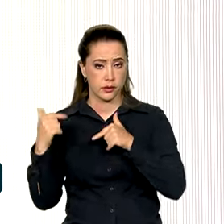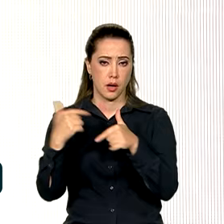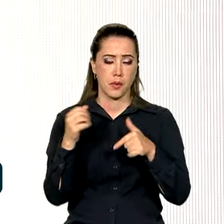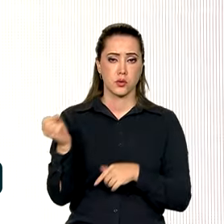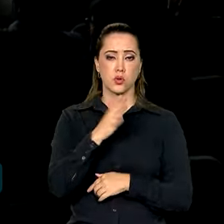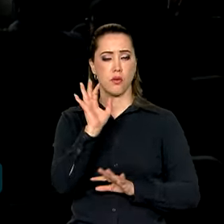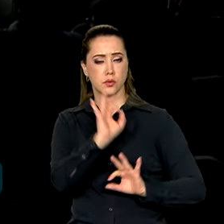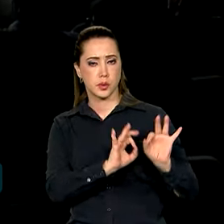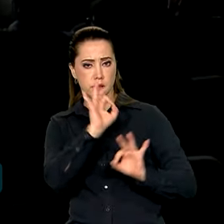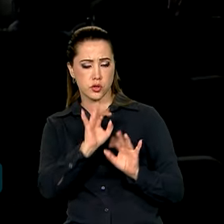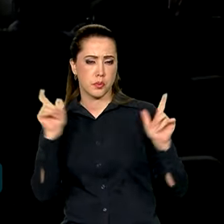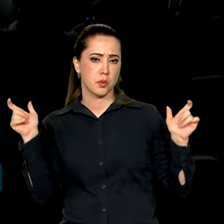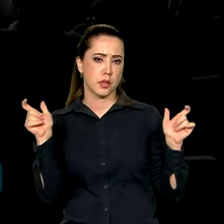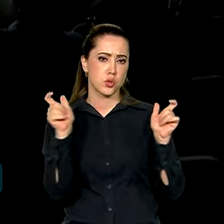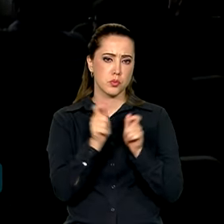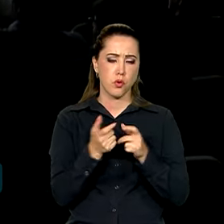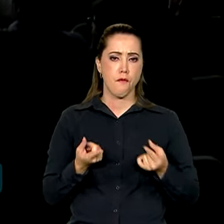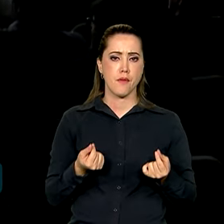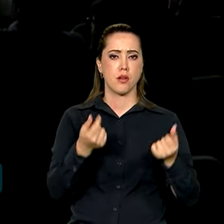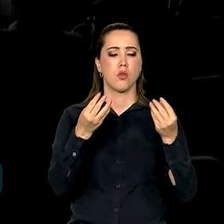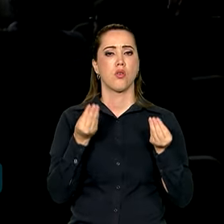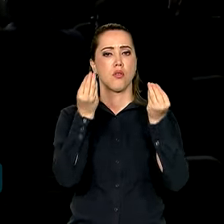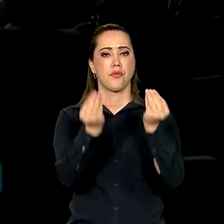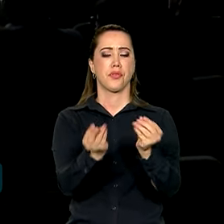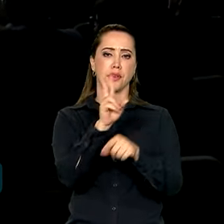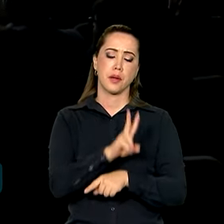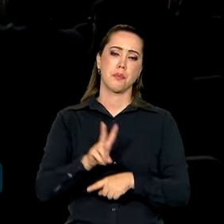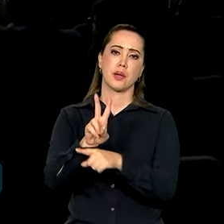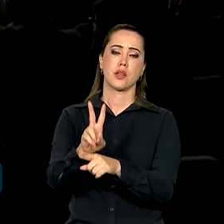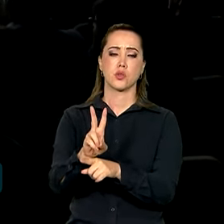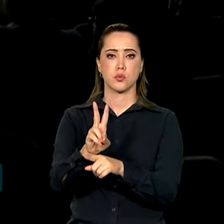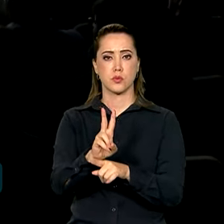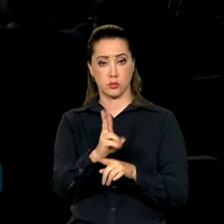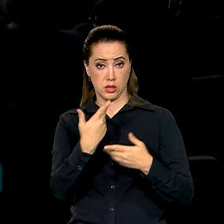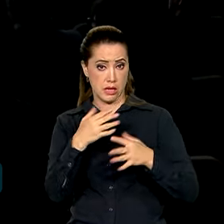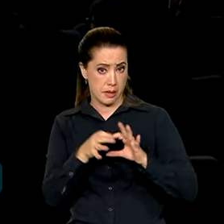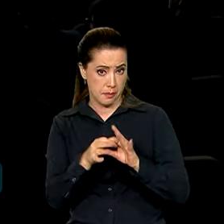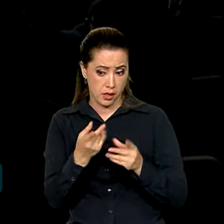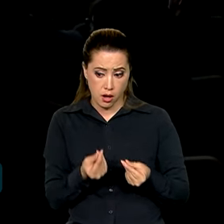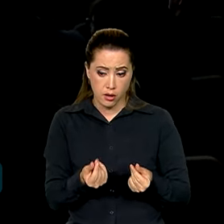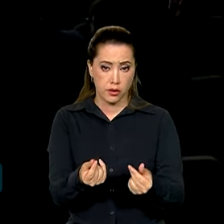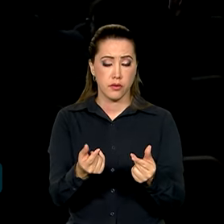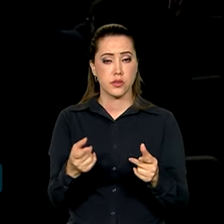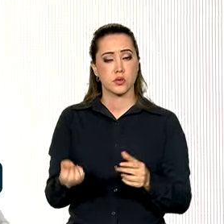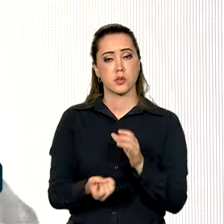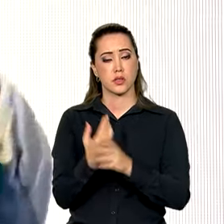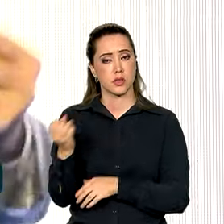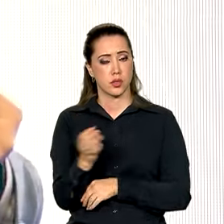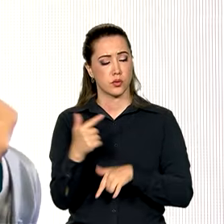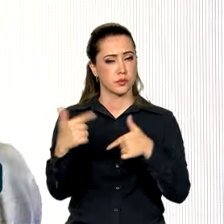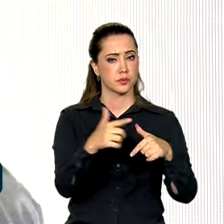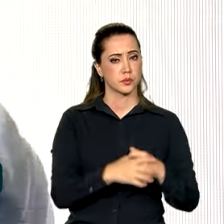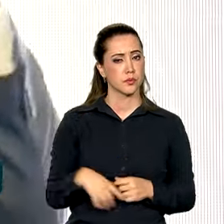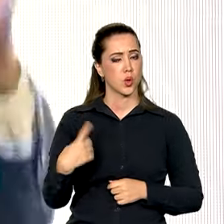planejamento para reduzir custos, disponibilizar créditos, destravar investimentos e gerar novos empregos. A